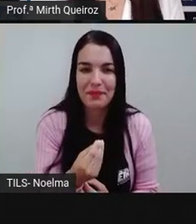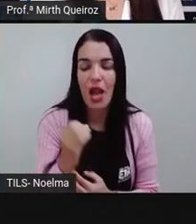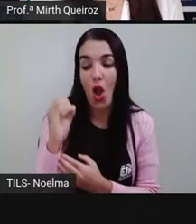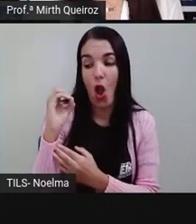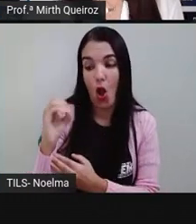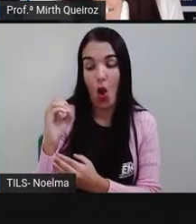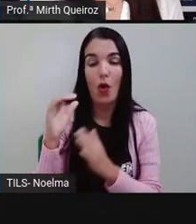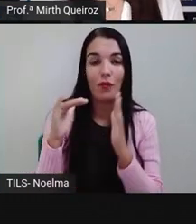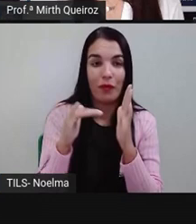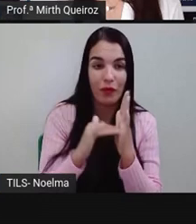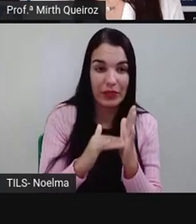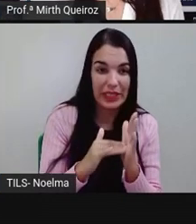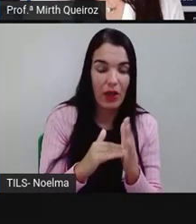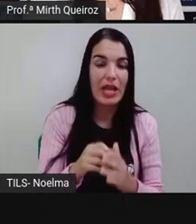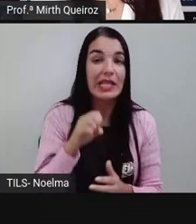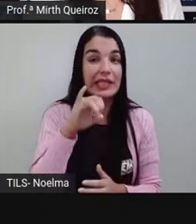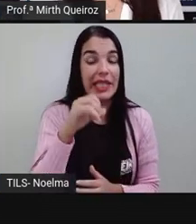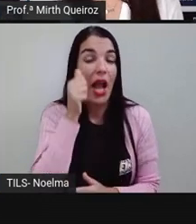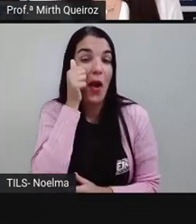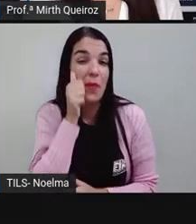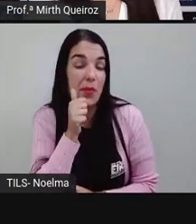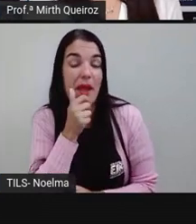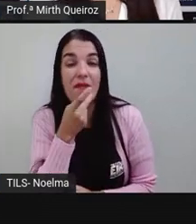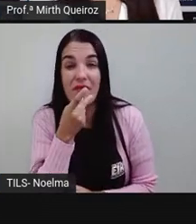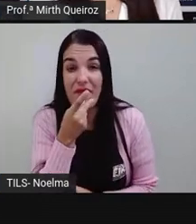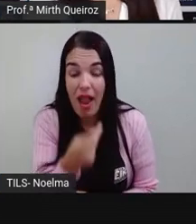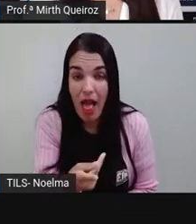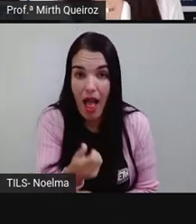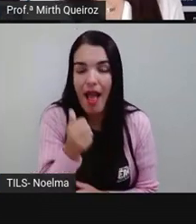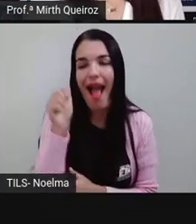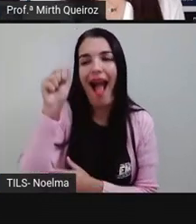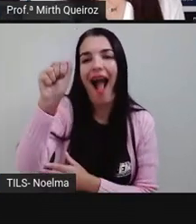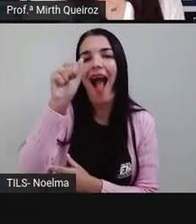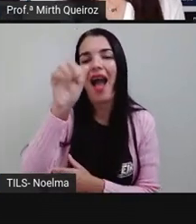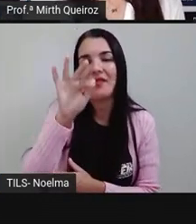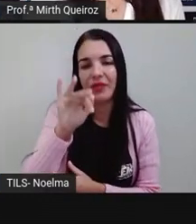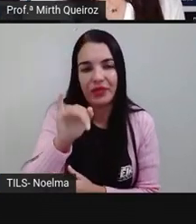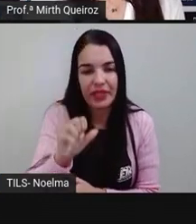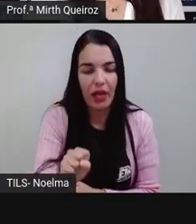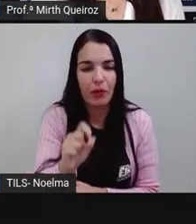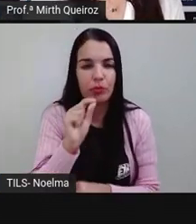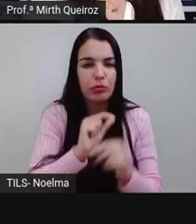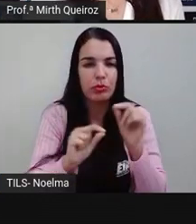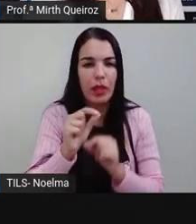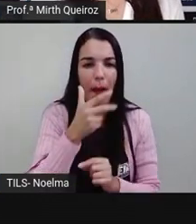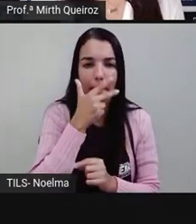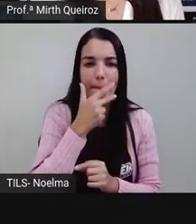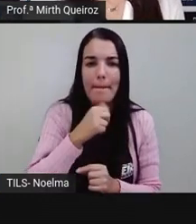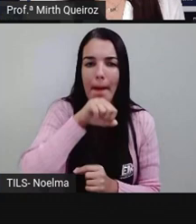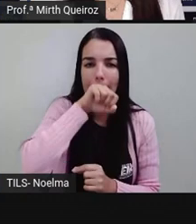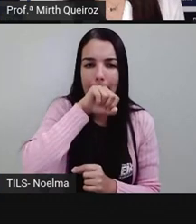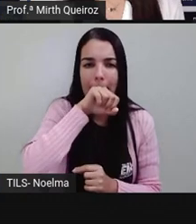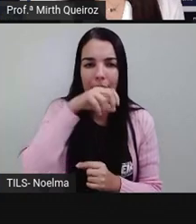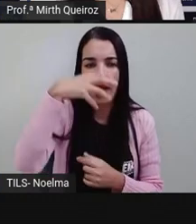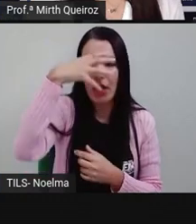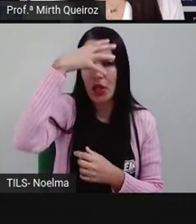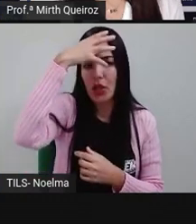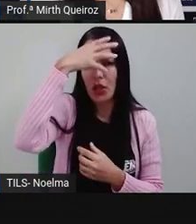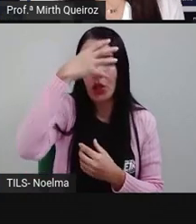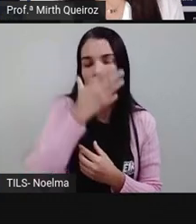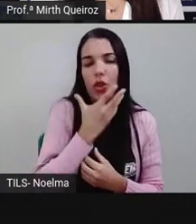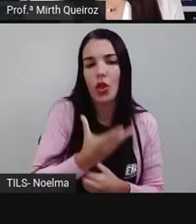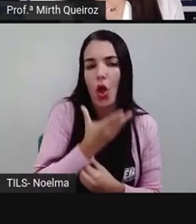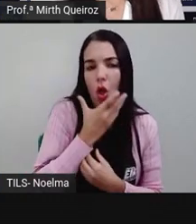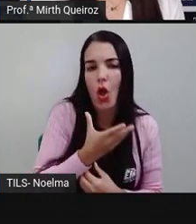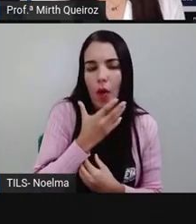Obrigada, quem diz? A mulher, feminino, certo? Papai Noel, este ano eu queria